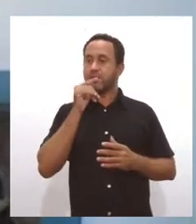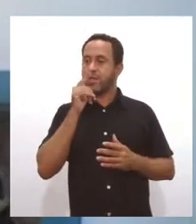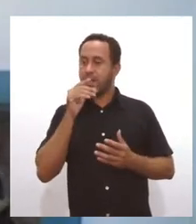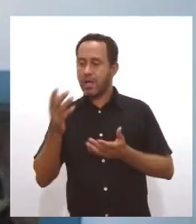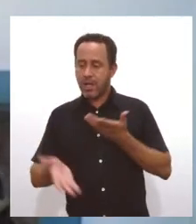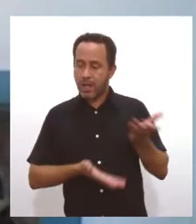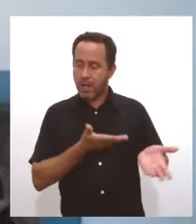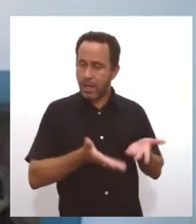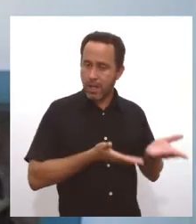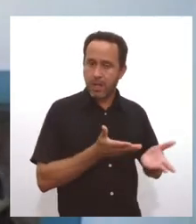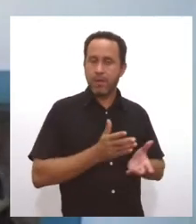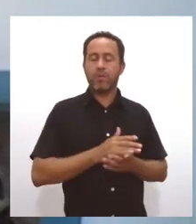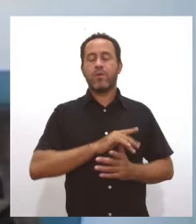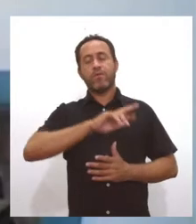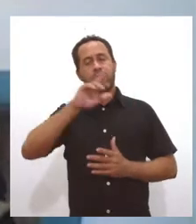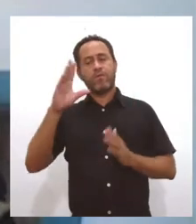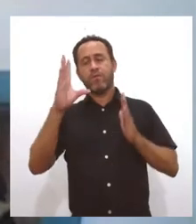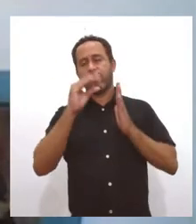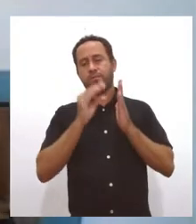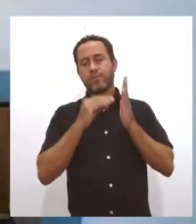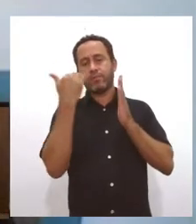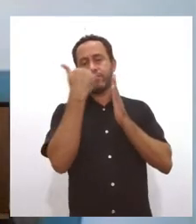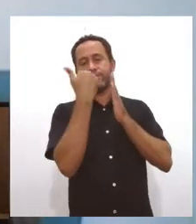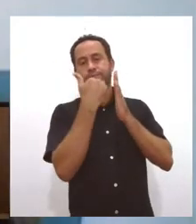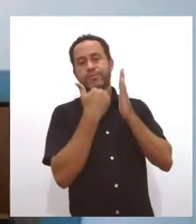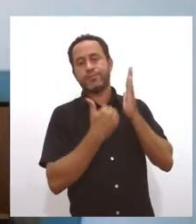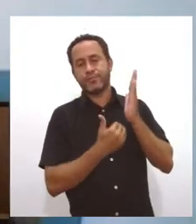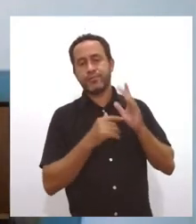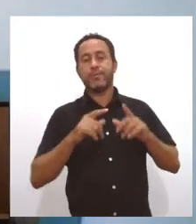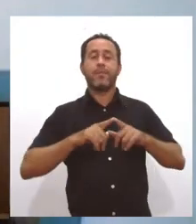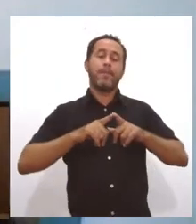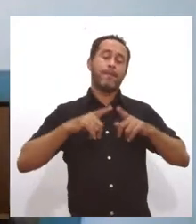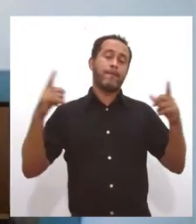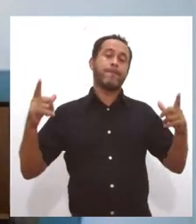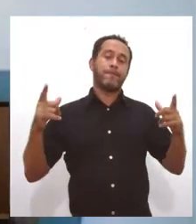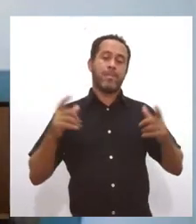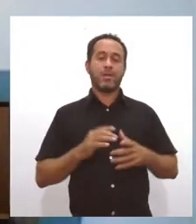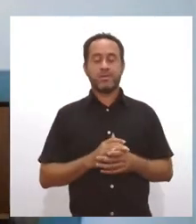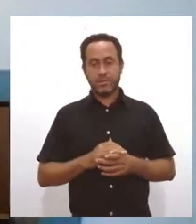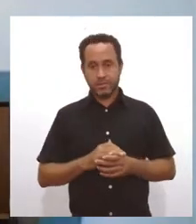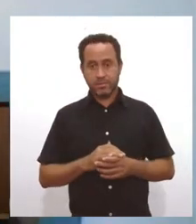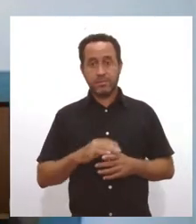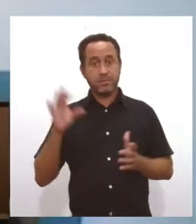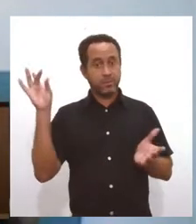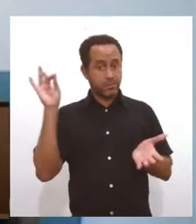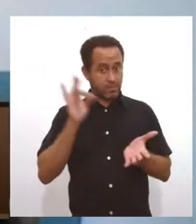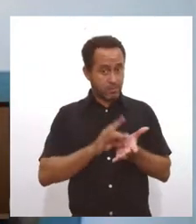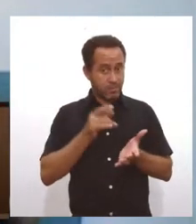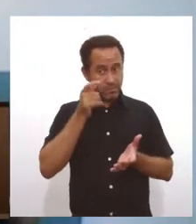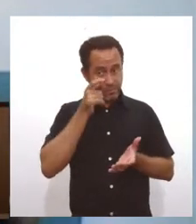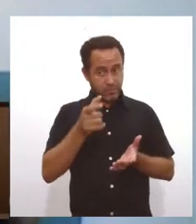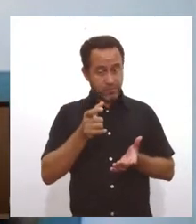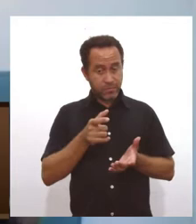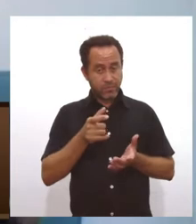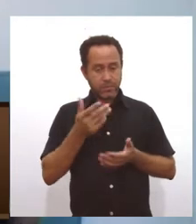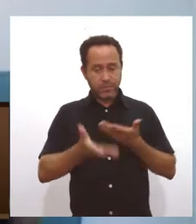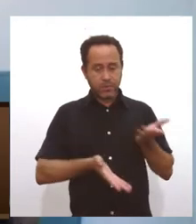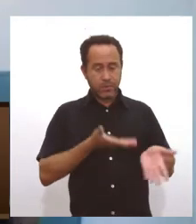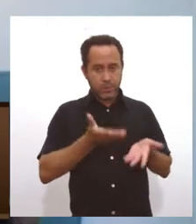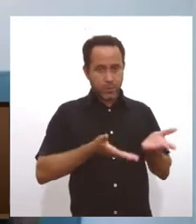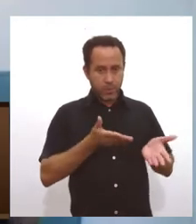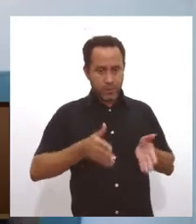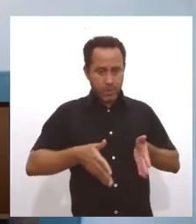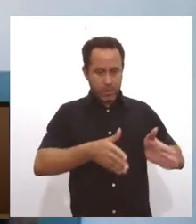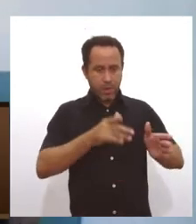enfim, é algo muito maior, né? E que, na verdade, veja, se não tratarmos o esgoto,